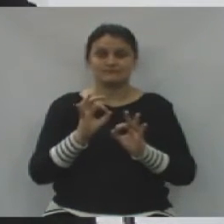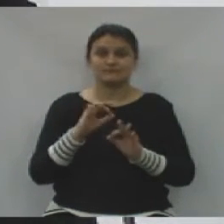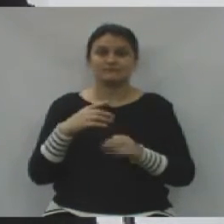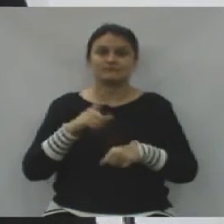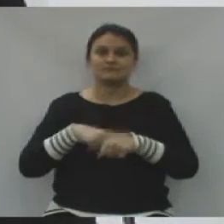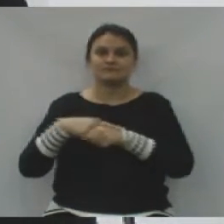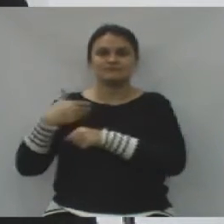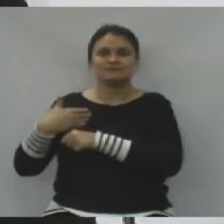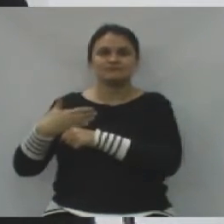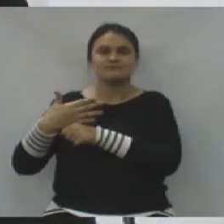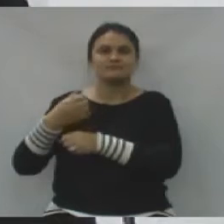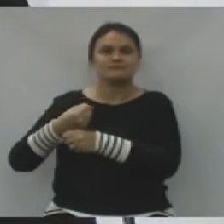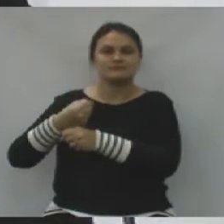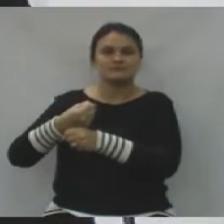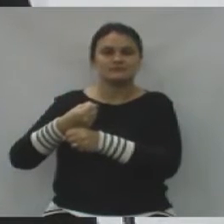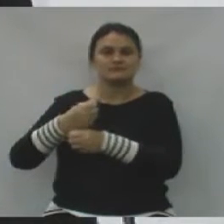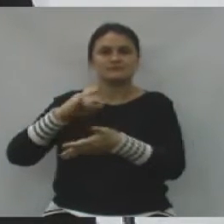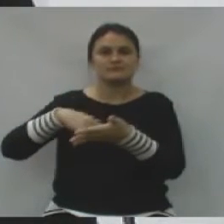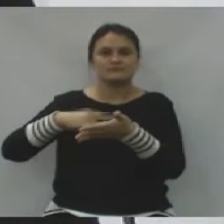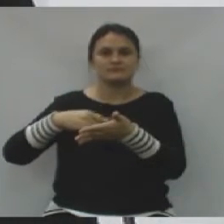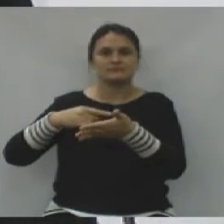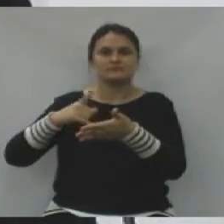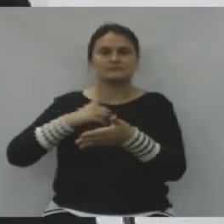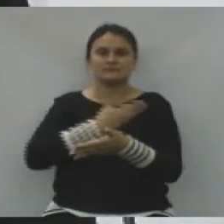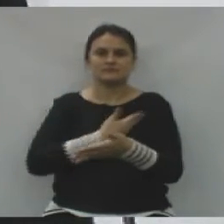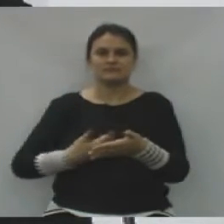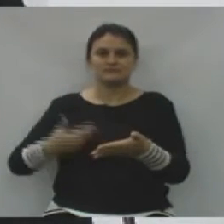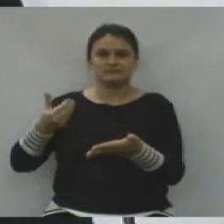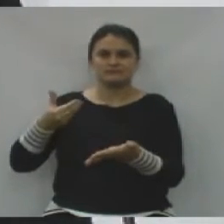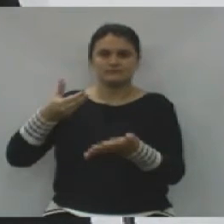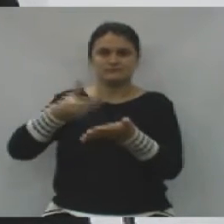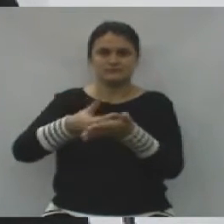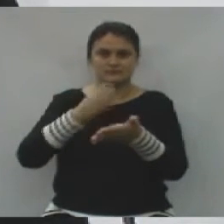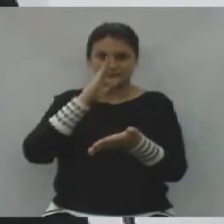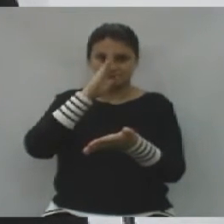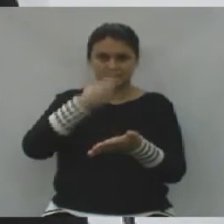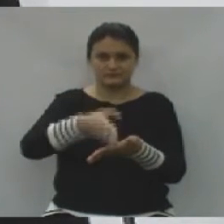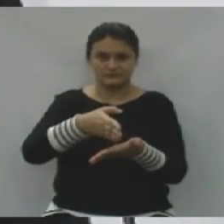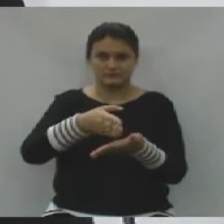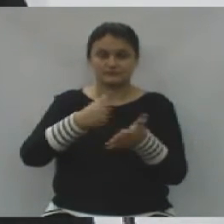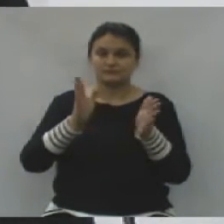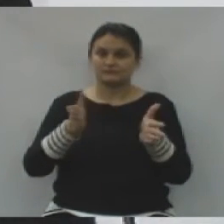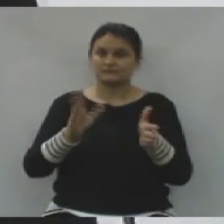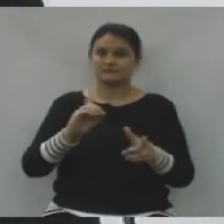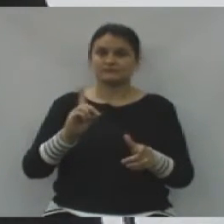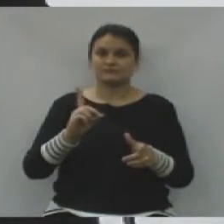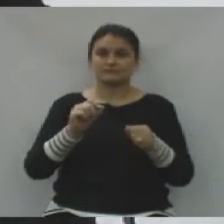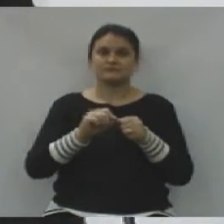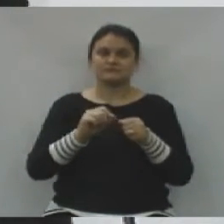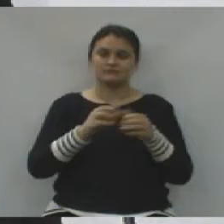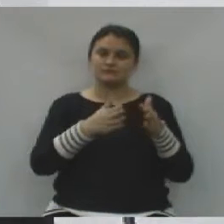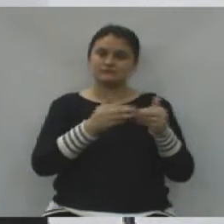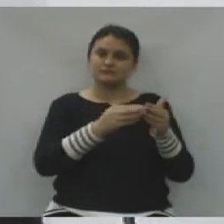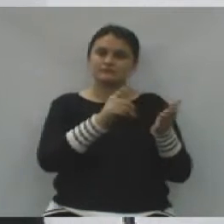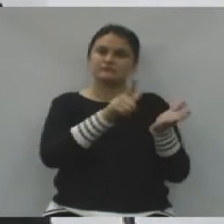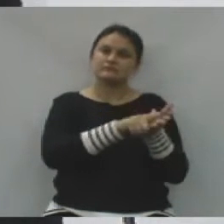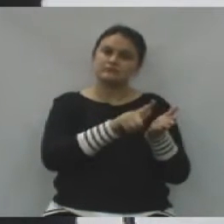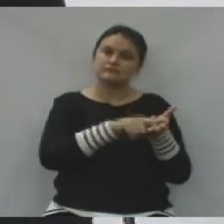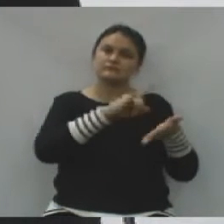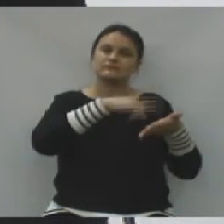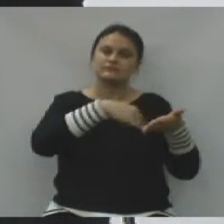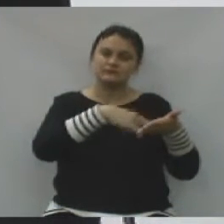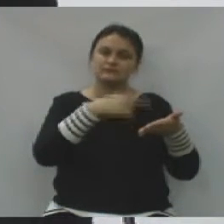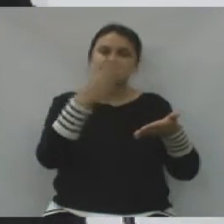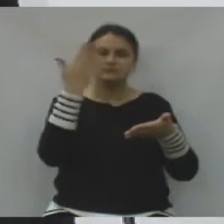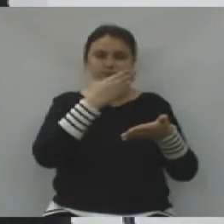e melhorias e obras eram feitas direto pelo governo do Estado ou governo federal. E hoje, um passo largo, aonde